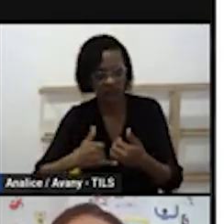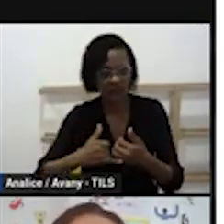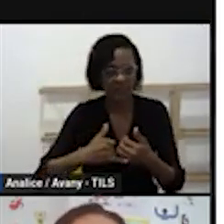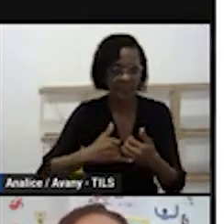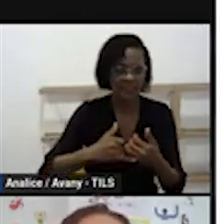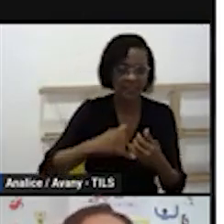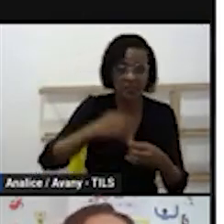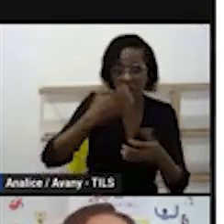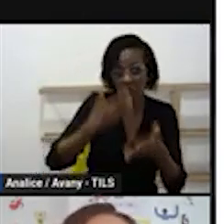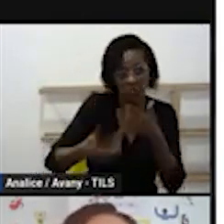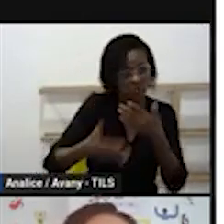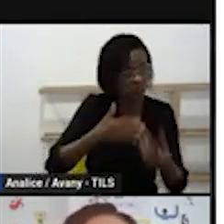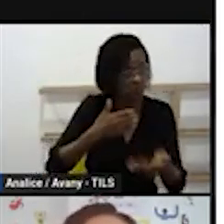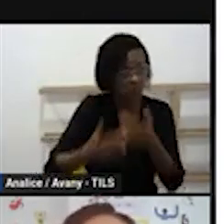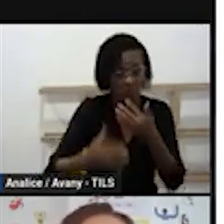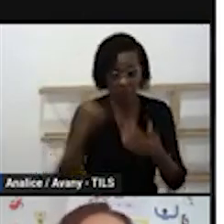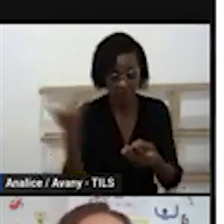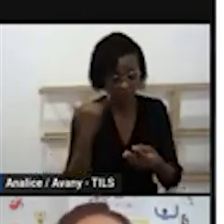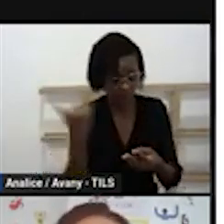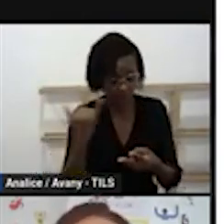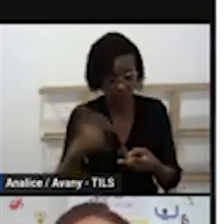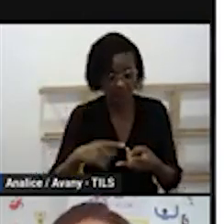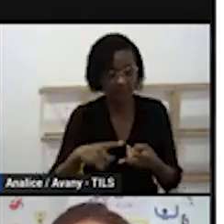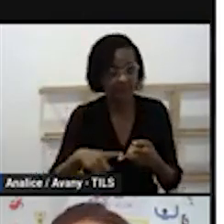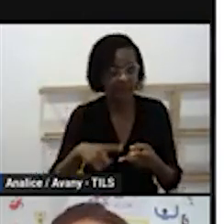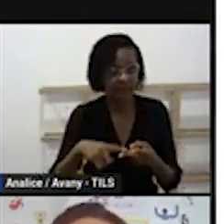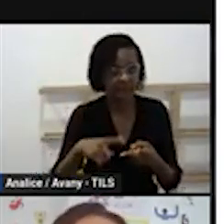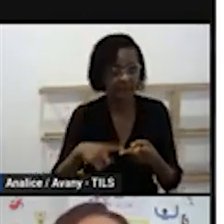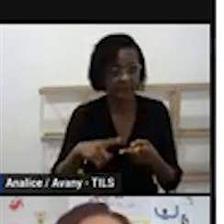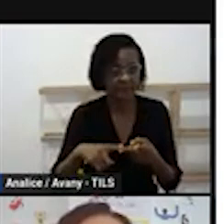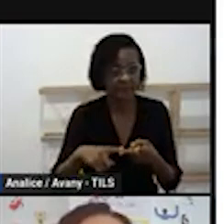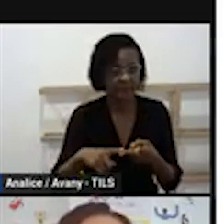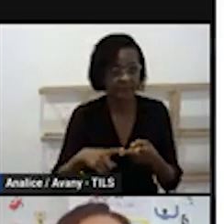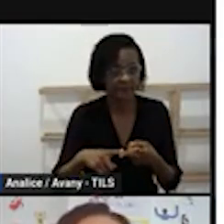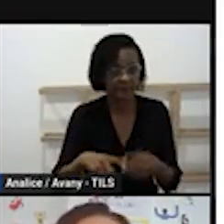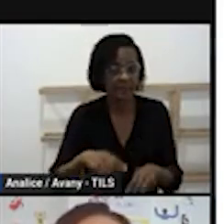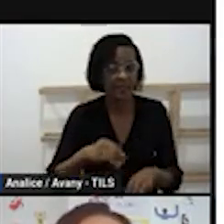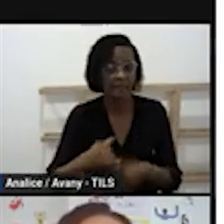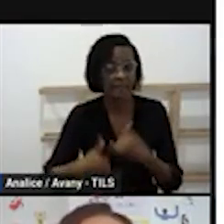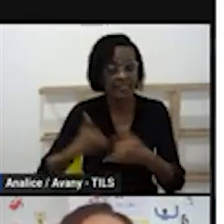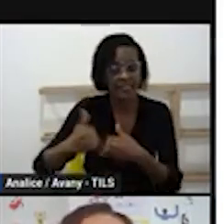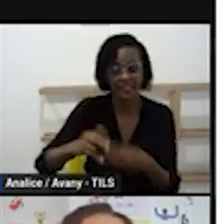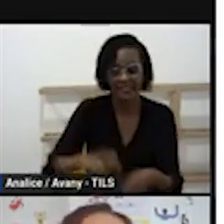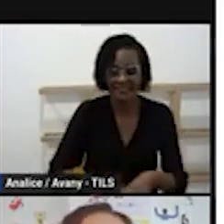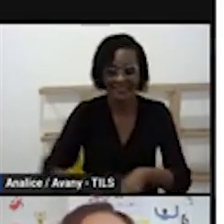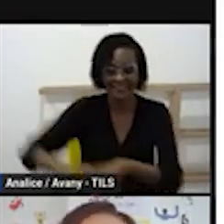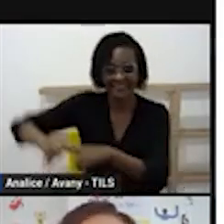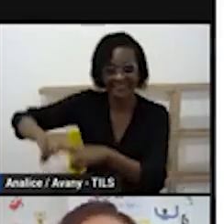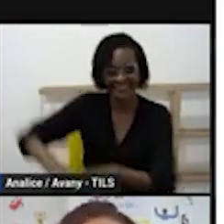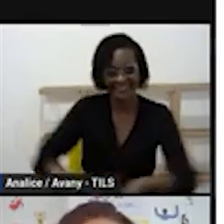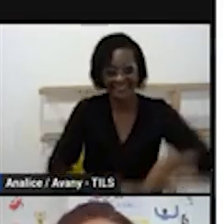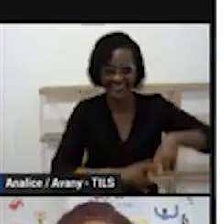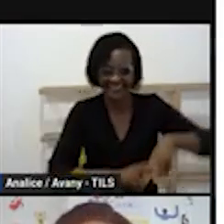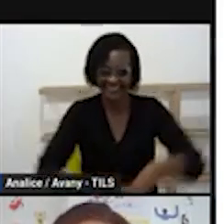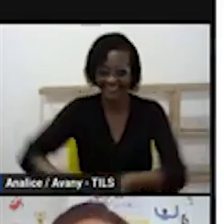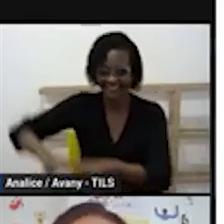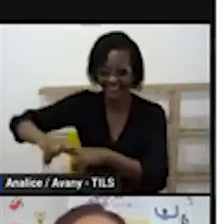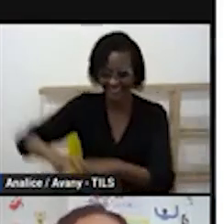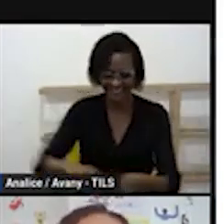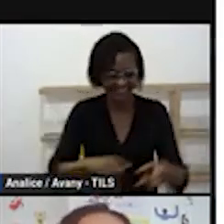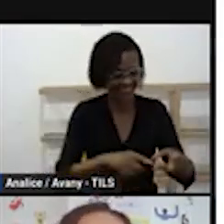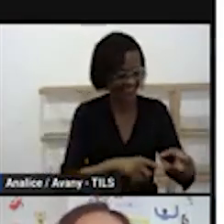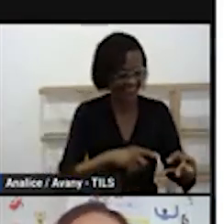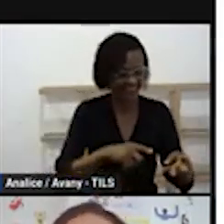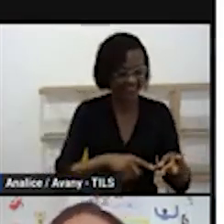direcionada então a gente pode fazer pode aparecer o parque o horário do parque aí o momento do parque atividade permanente